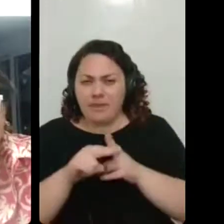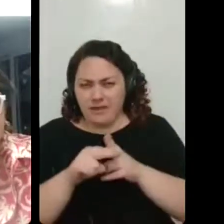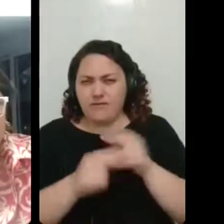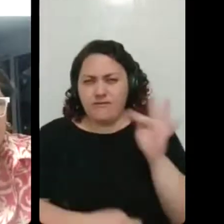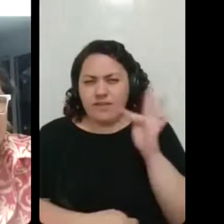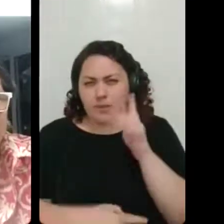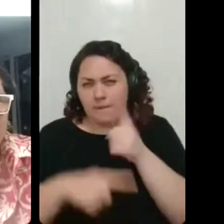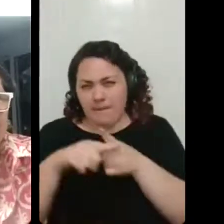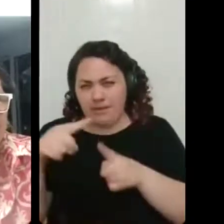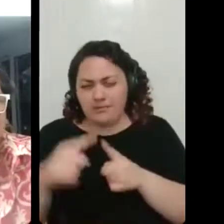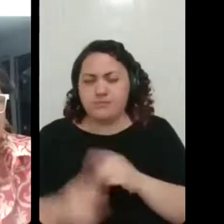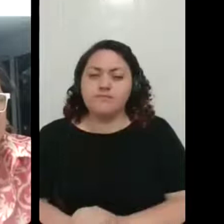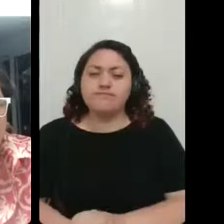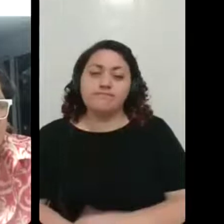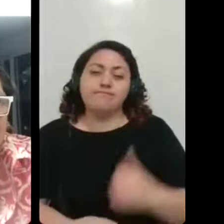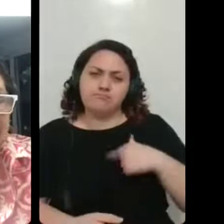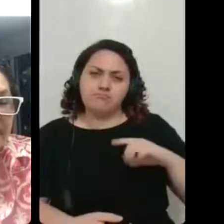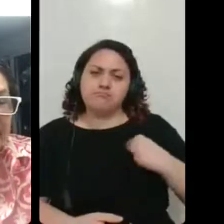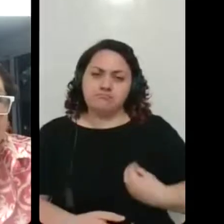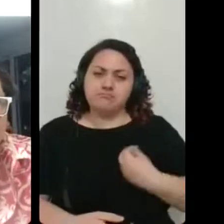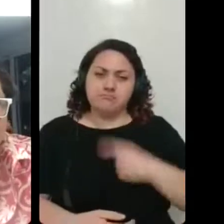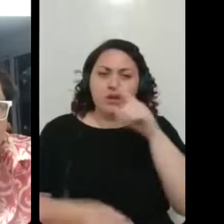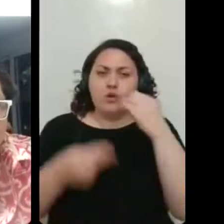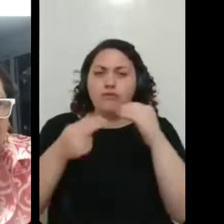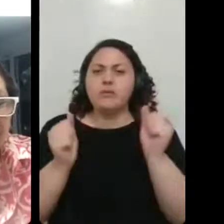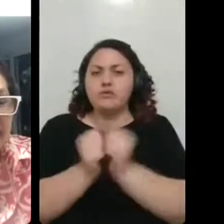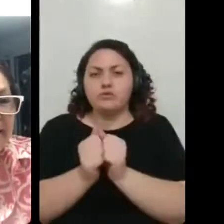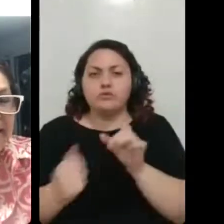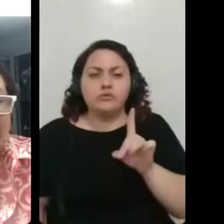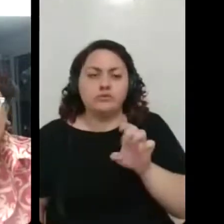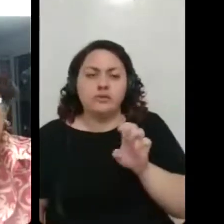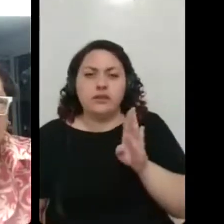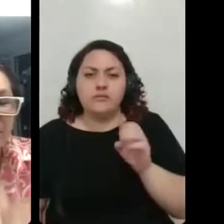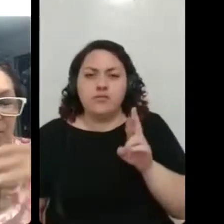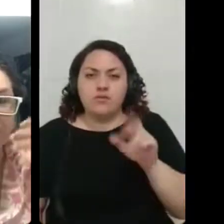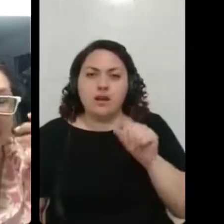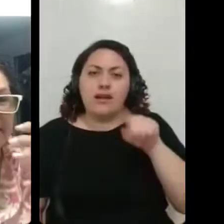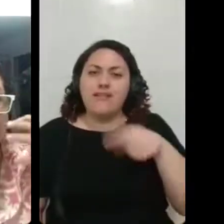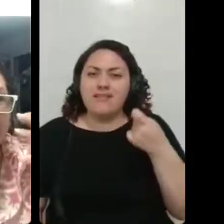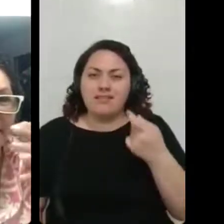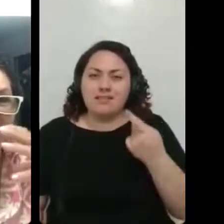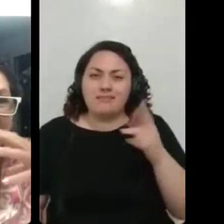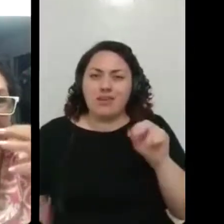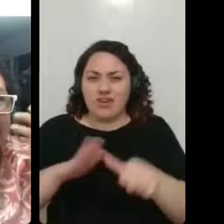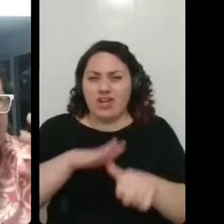tava na UFSA com a Débora, que na época era pró-reitora. Távamos as duas,